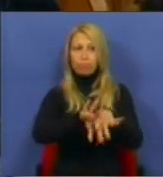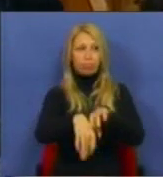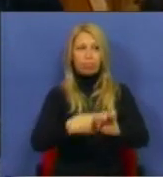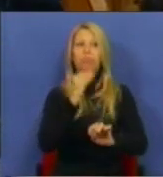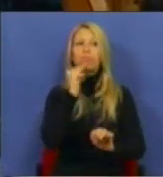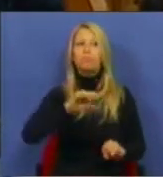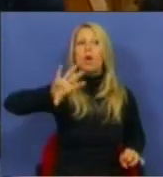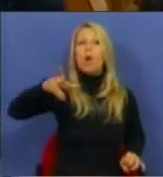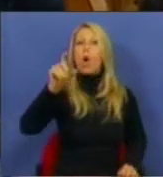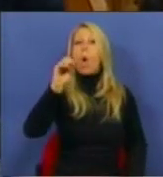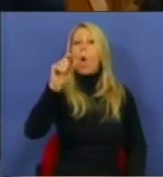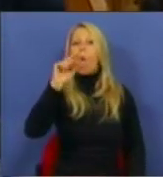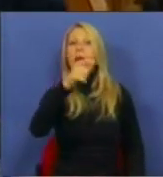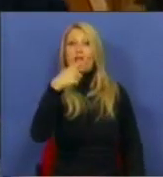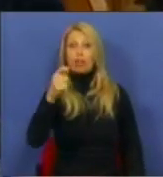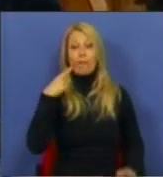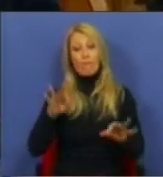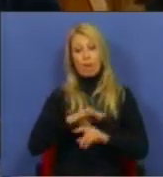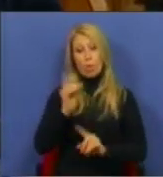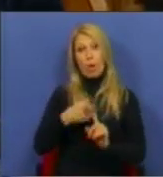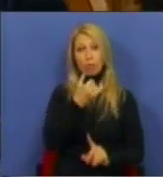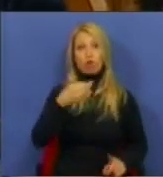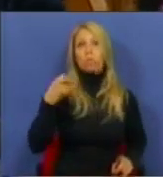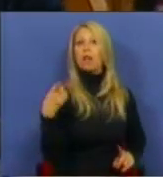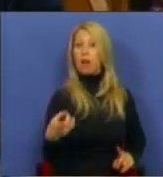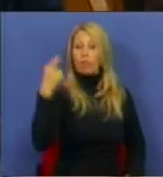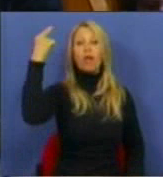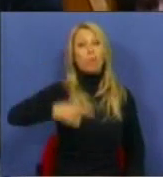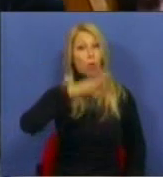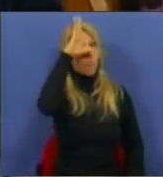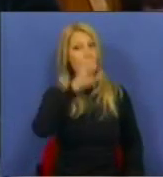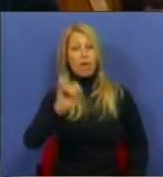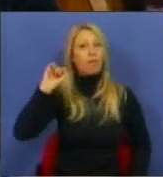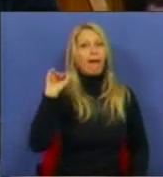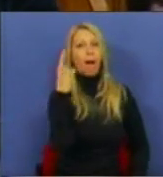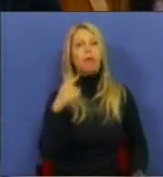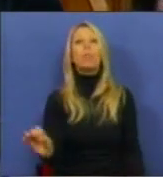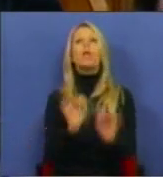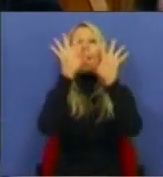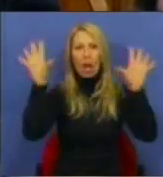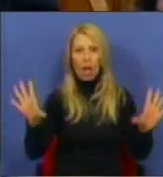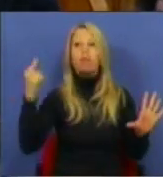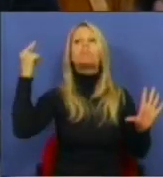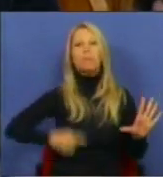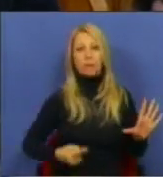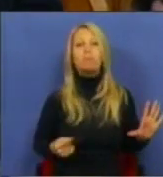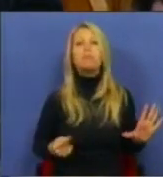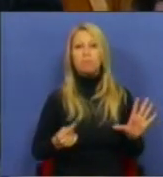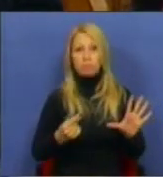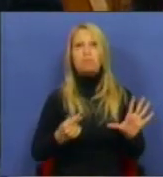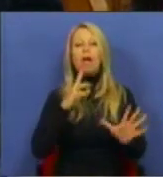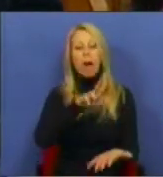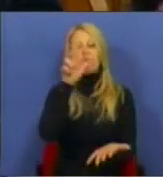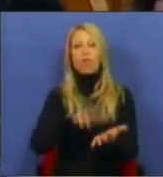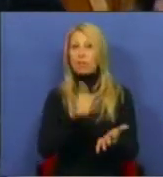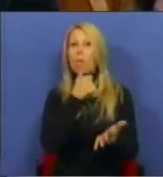do Oeste no final de 2009 impõem que o Governo seja célere e seja claro na aprovação de medidas que melhor